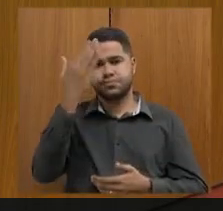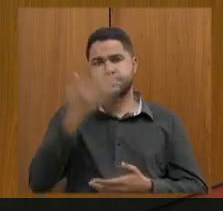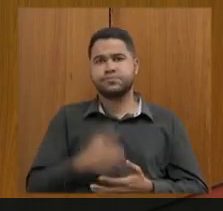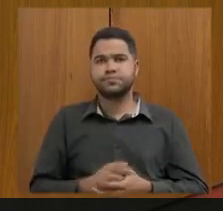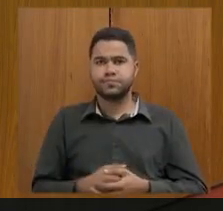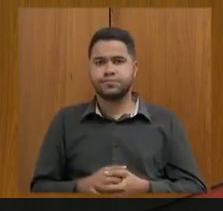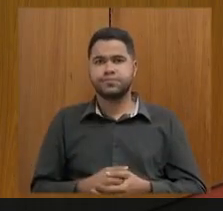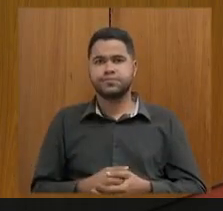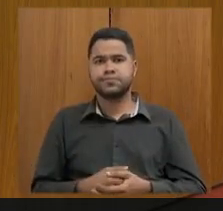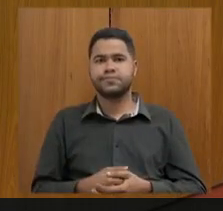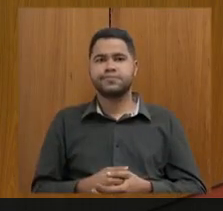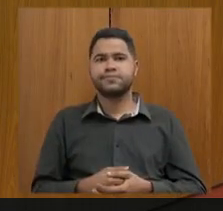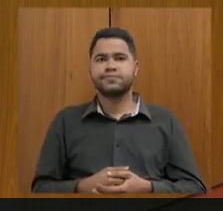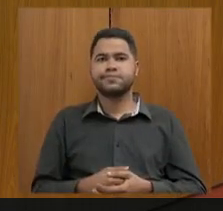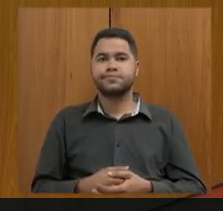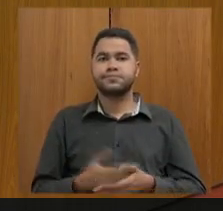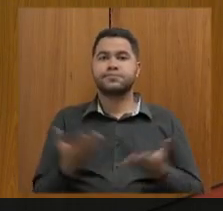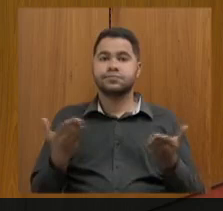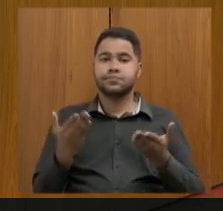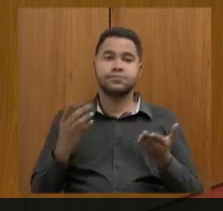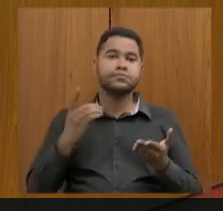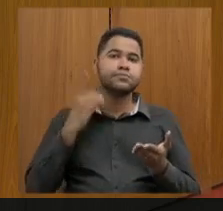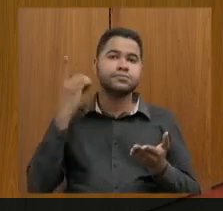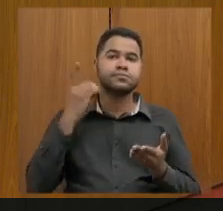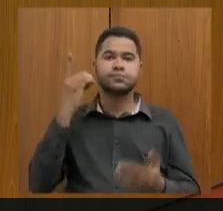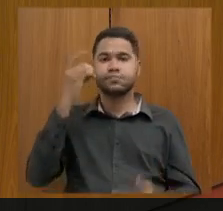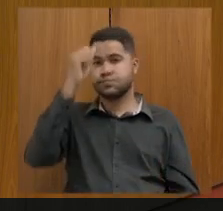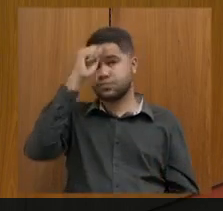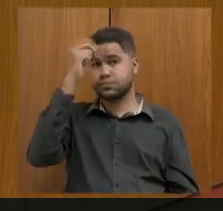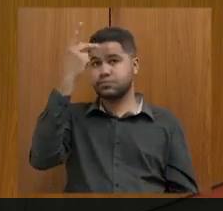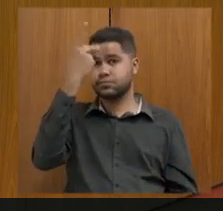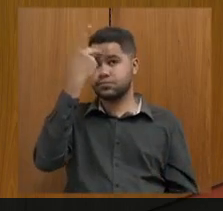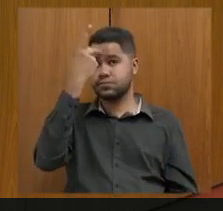devolvo a palavra à deputada Ana Paula Siqueira